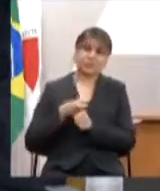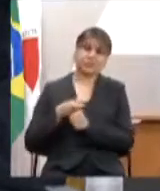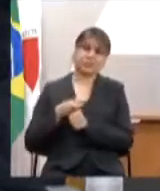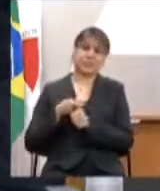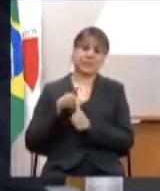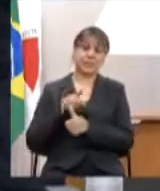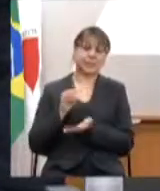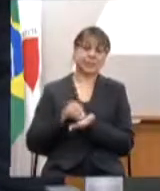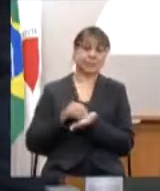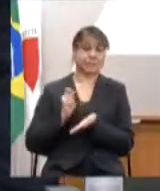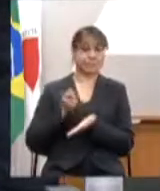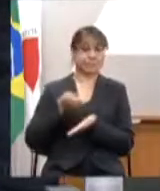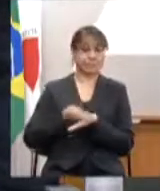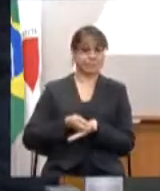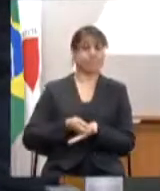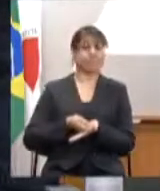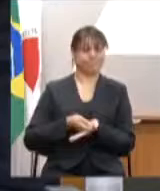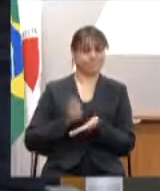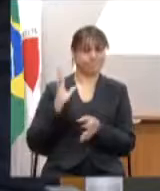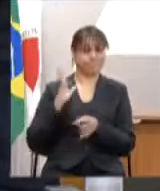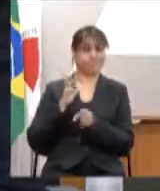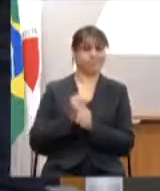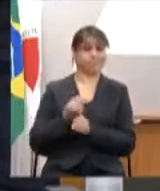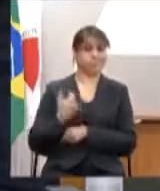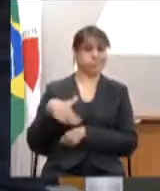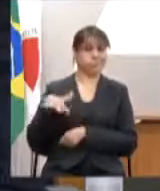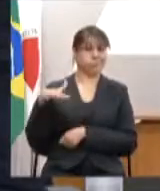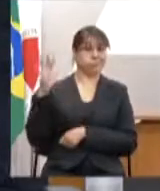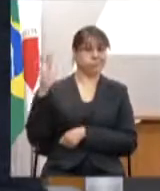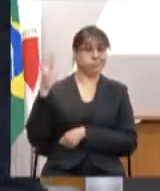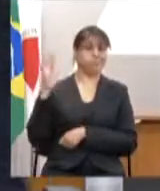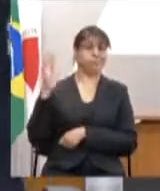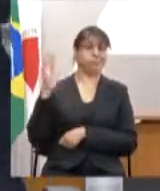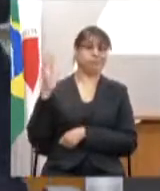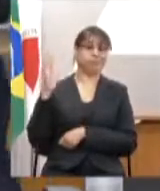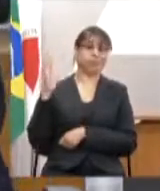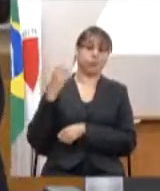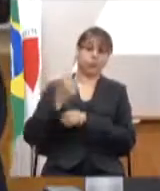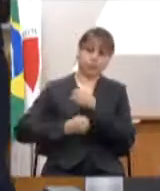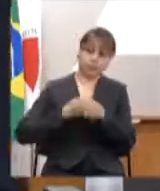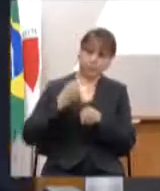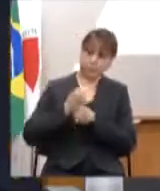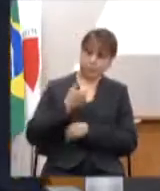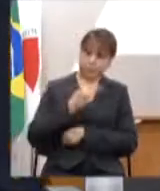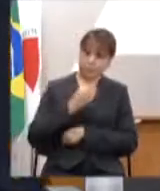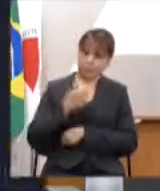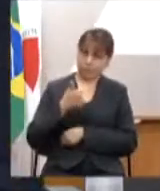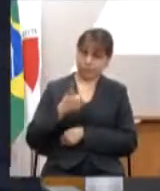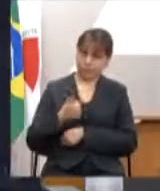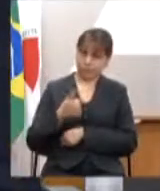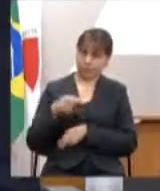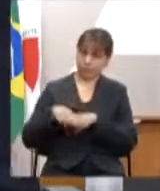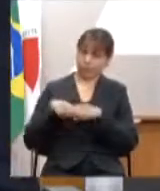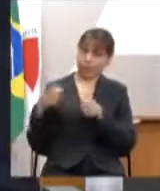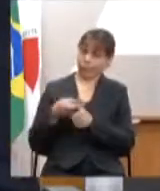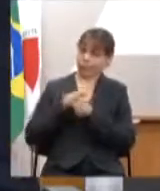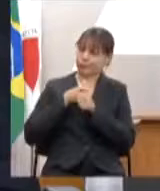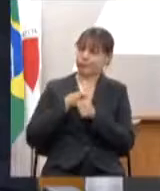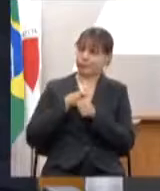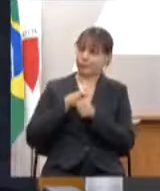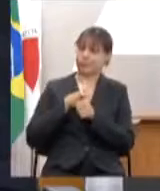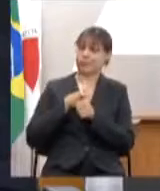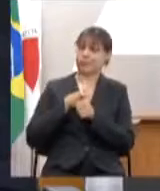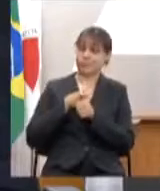pagamento bem caro. Então, para 2021, só esse custo dessa inadimplência se